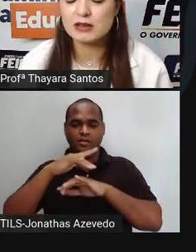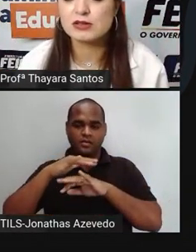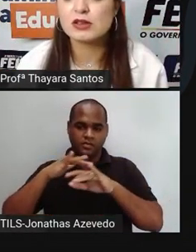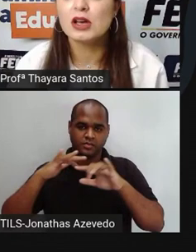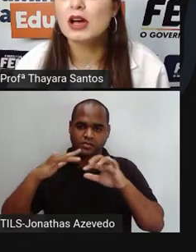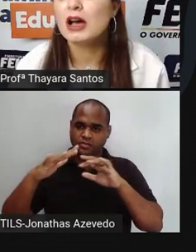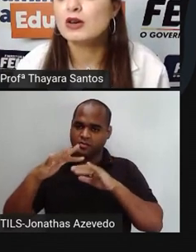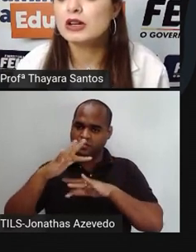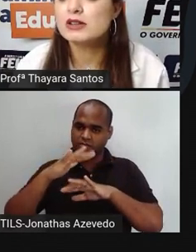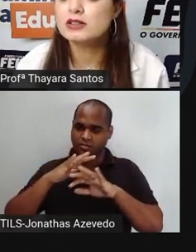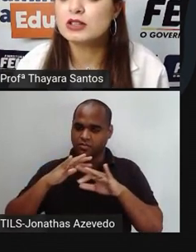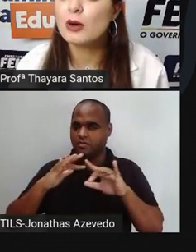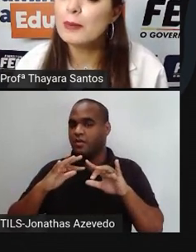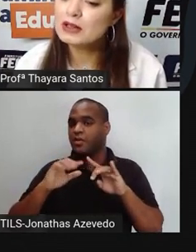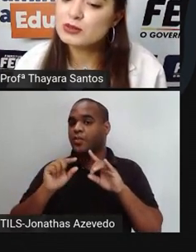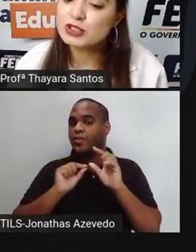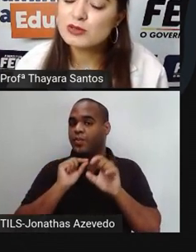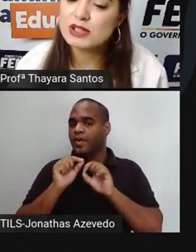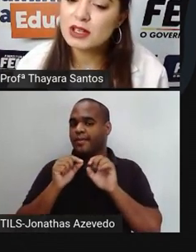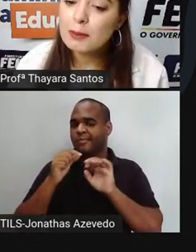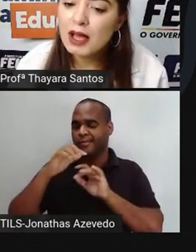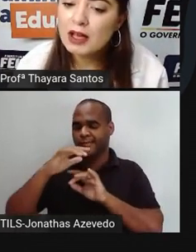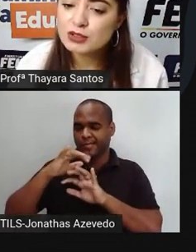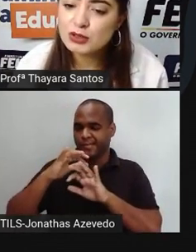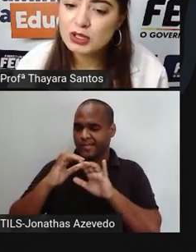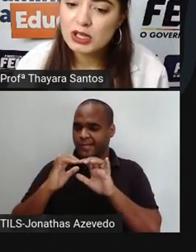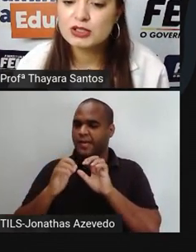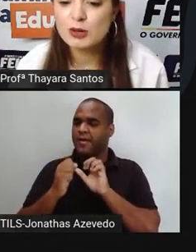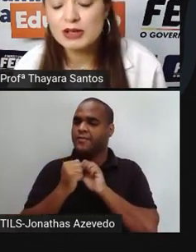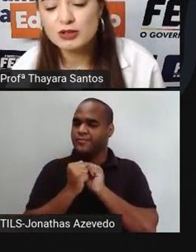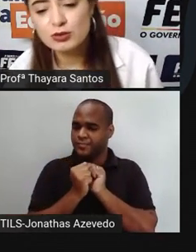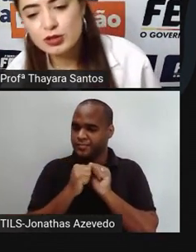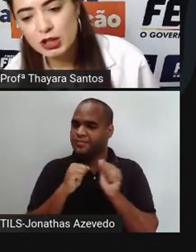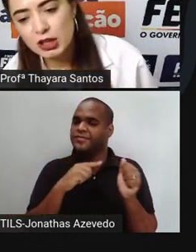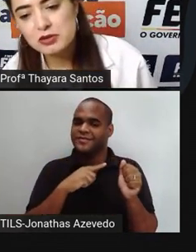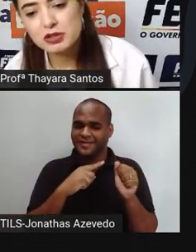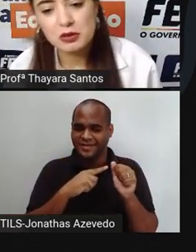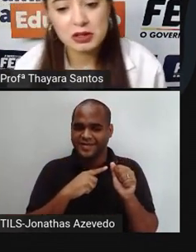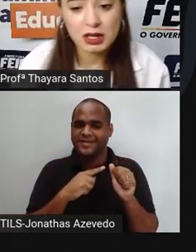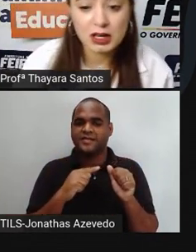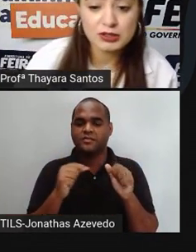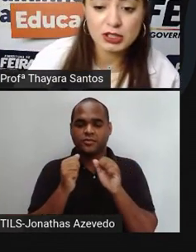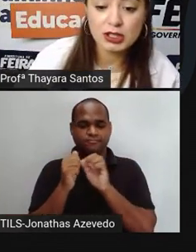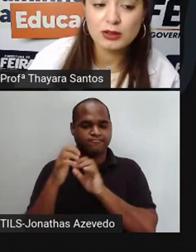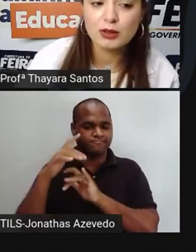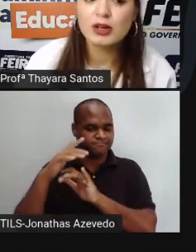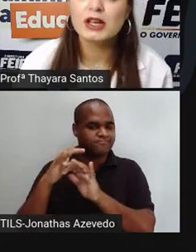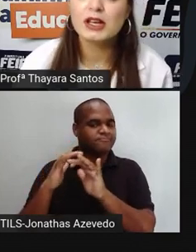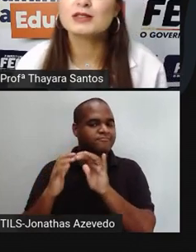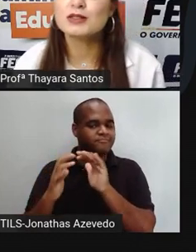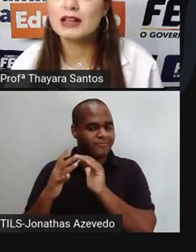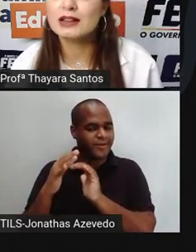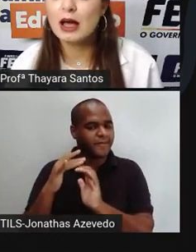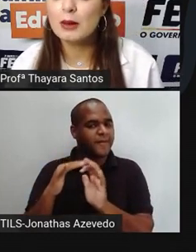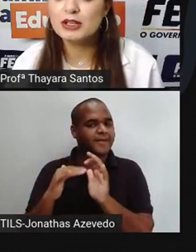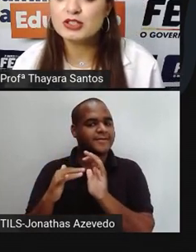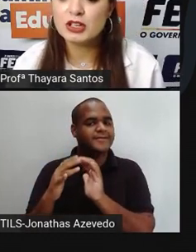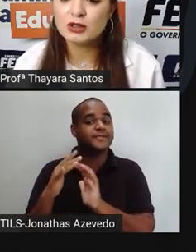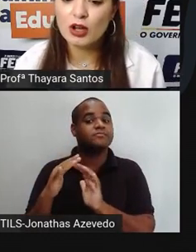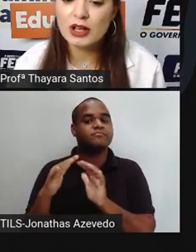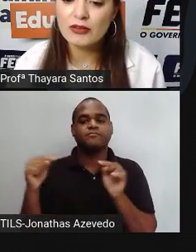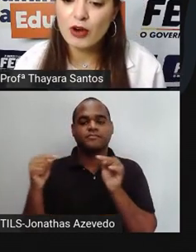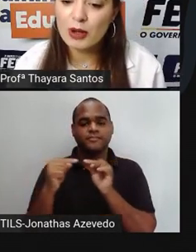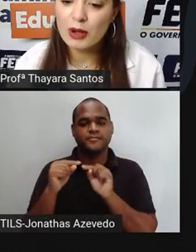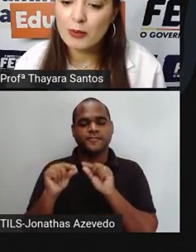separados, agora eles estão mais juntinhos aqui embaixo. Estão mais juntinhos, estão interagindo. Isso daí está me